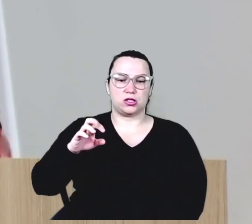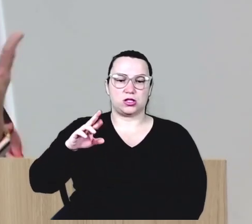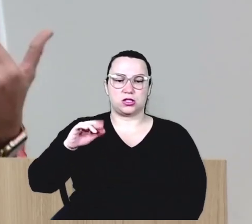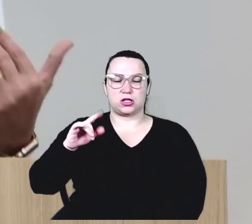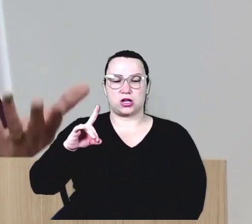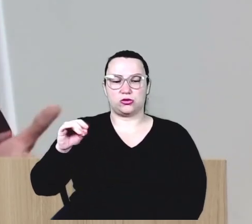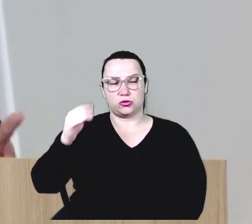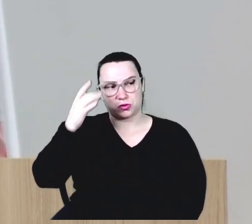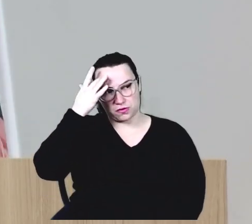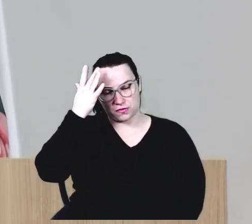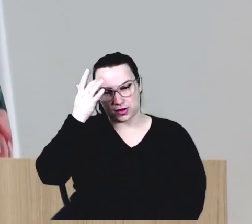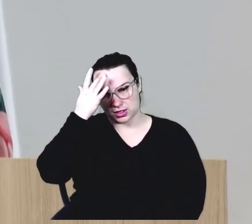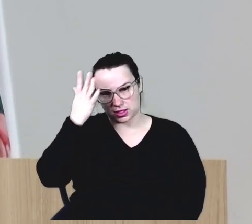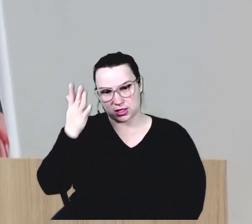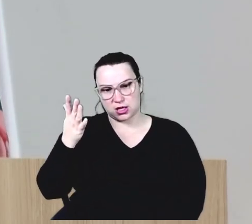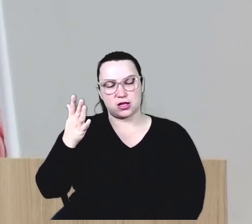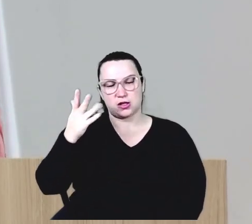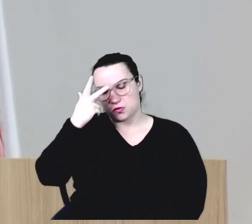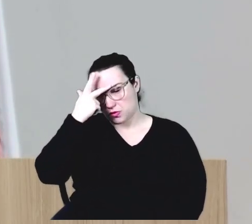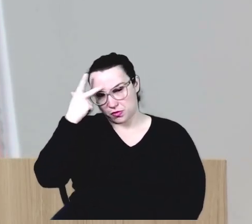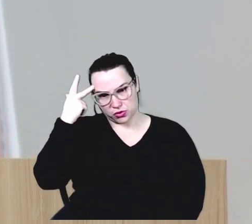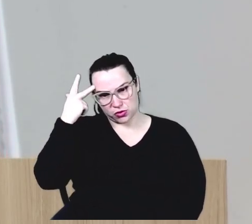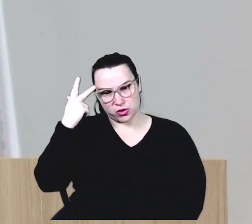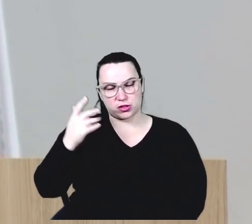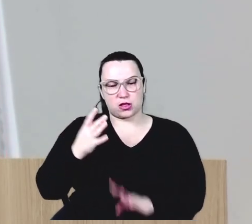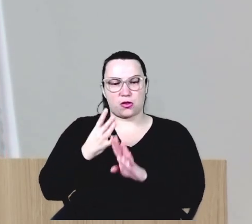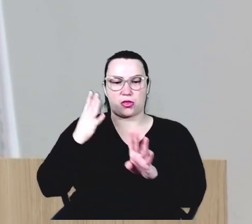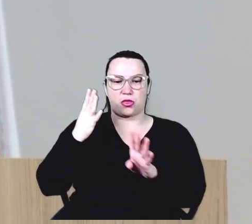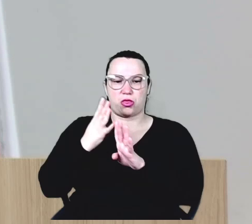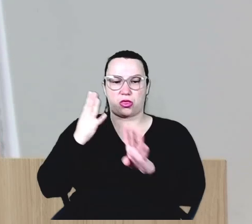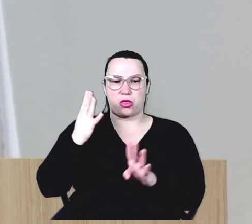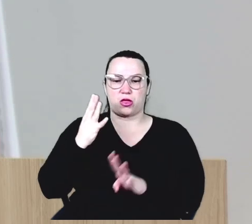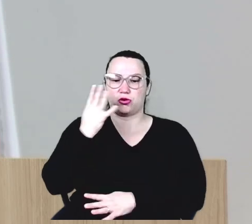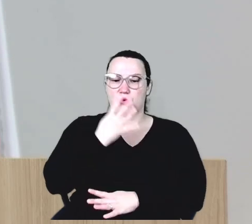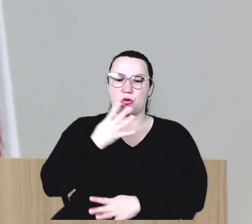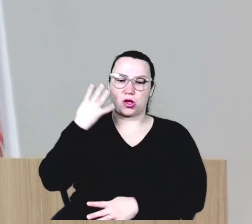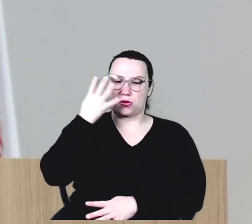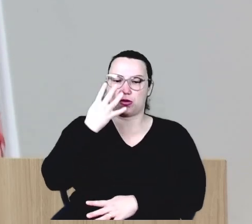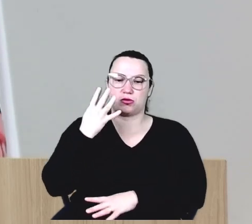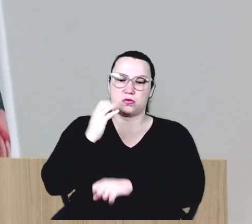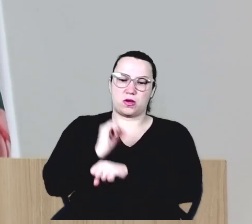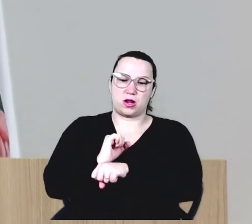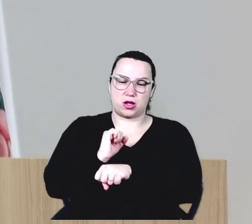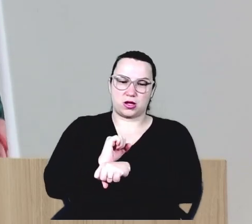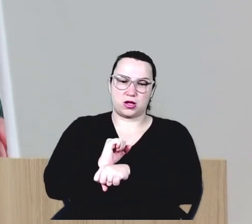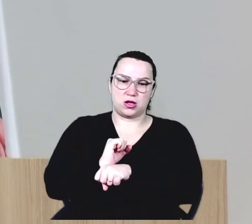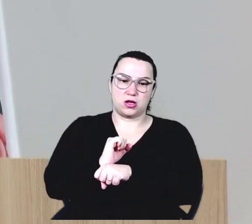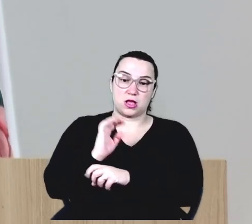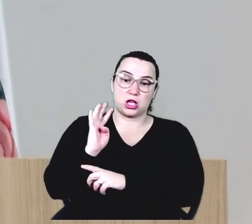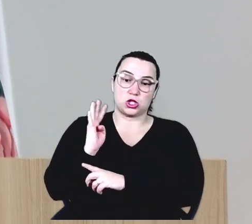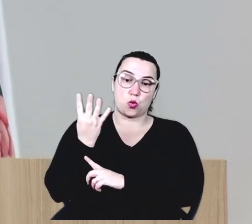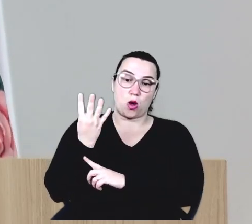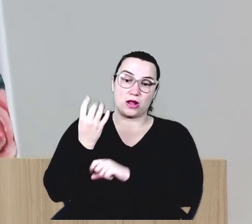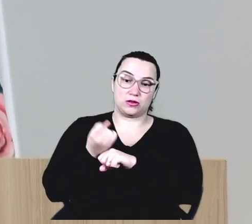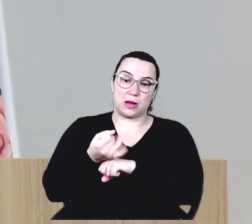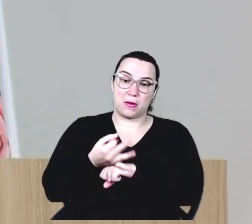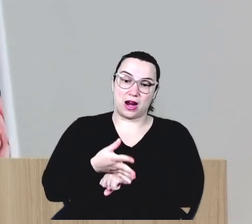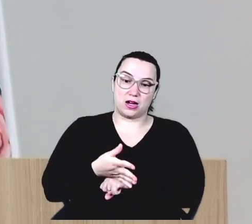essas pessoas não estarem passando por essa fila ali, de quatro horas de espera. Quatro horas de espera, não, desde as quatro da manhã na fila, né?